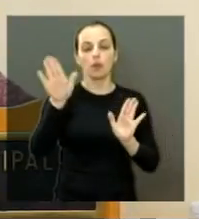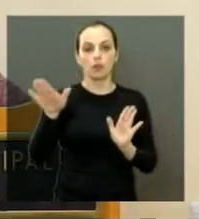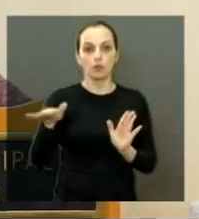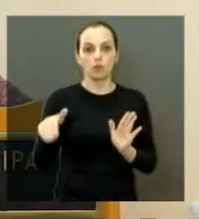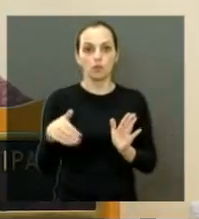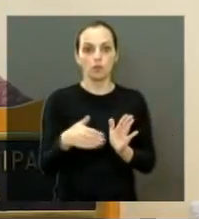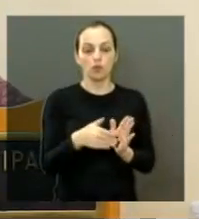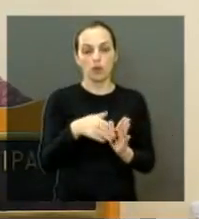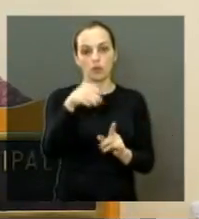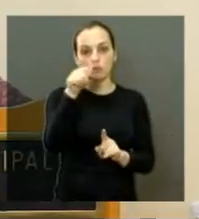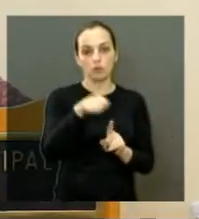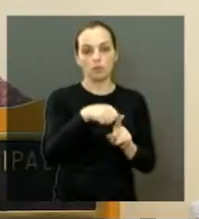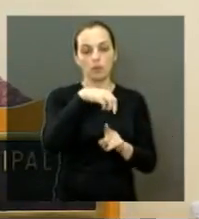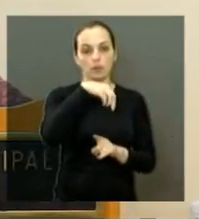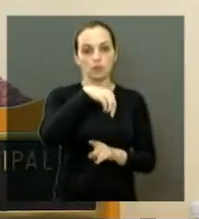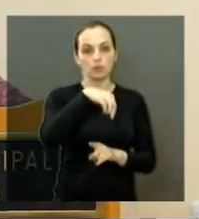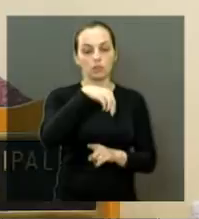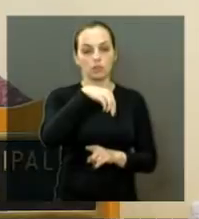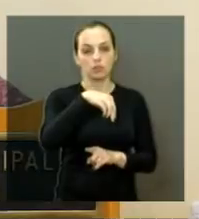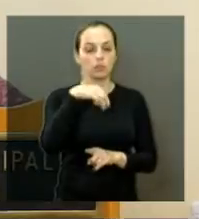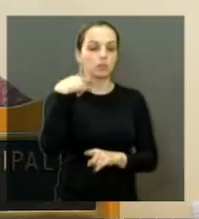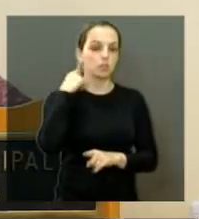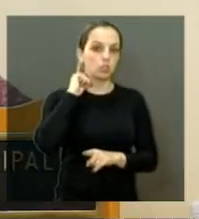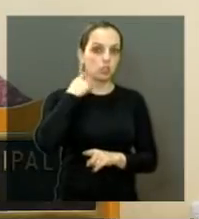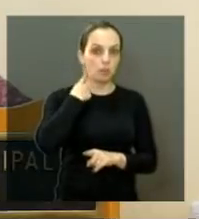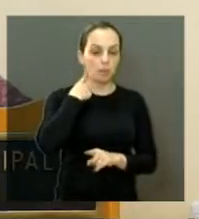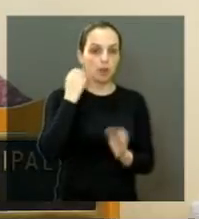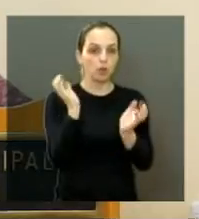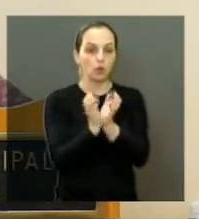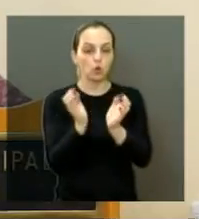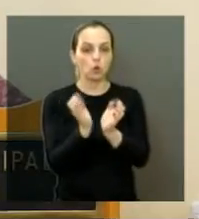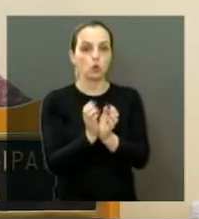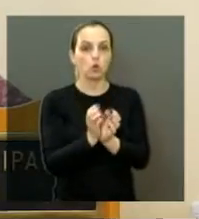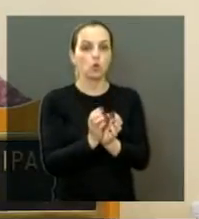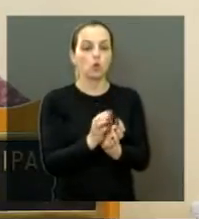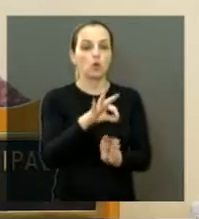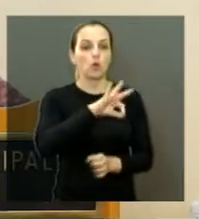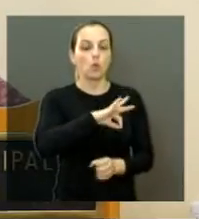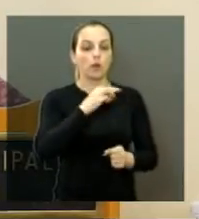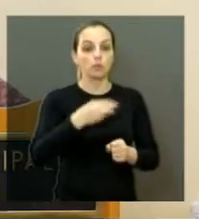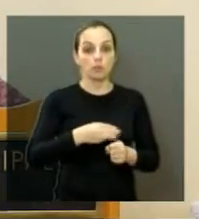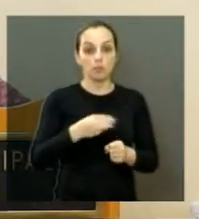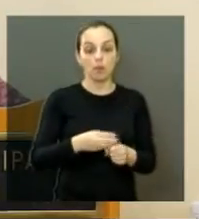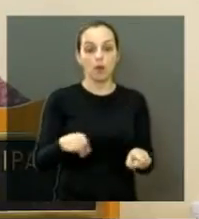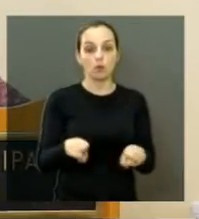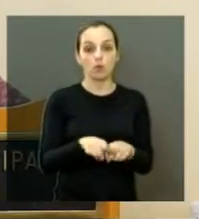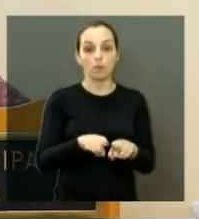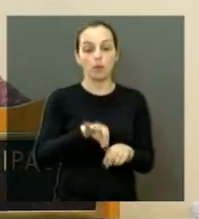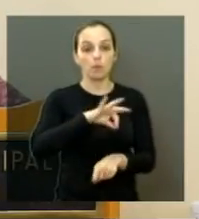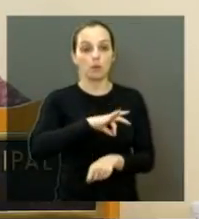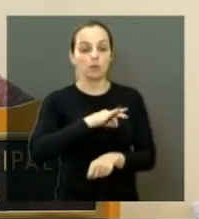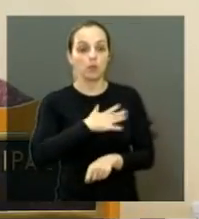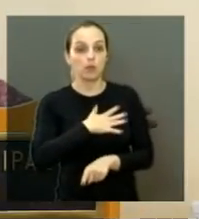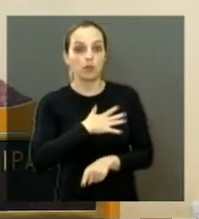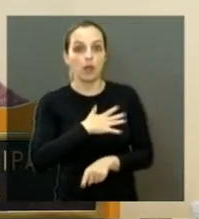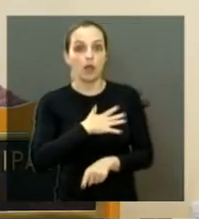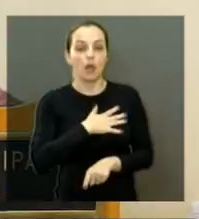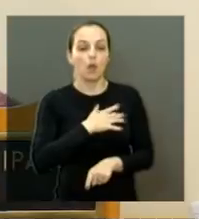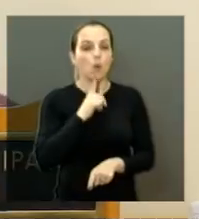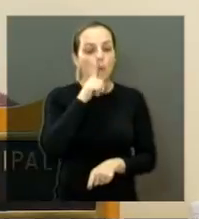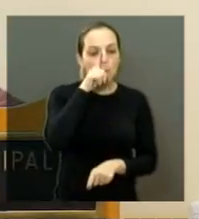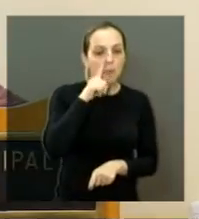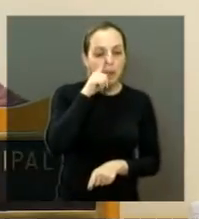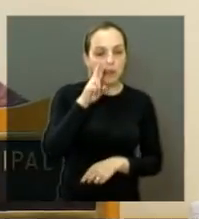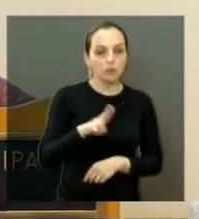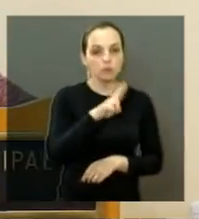equipes da GCM e da PM farão palestras sobre o risco de utilizar o CEROL e também a